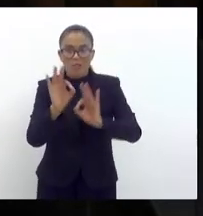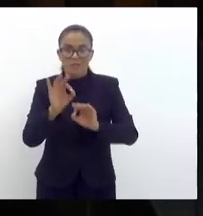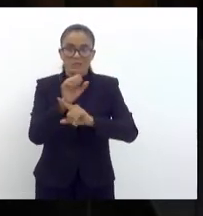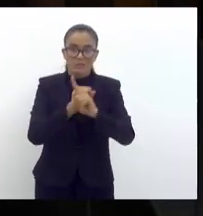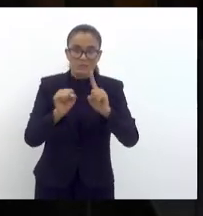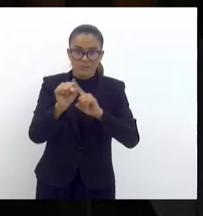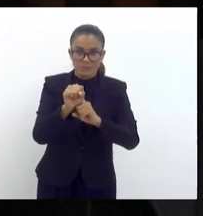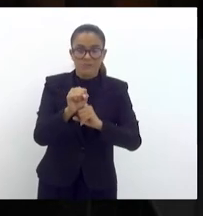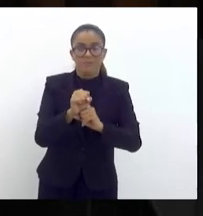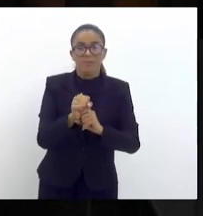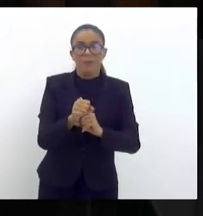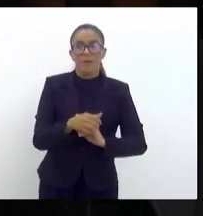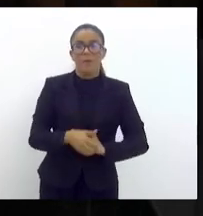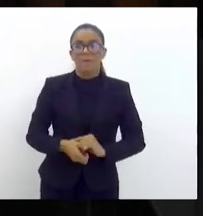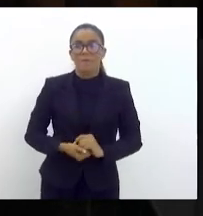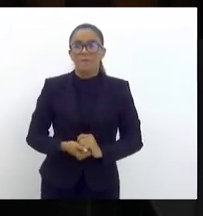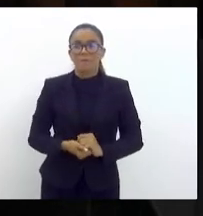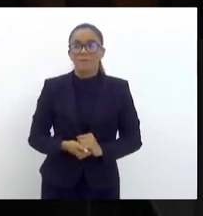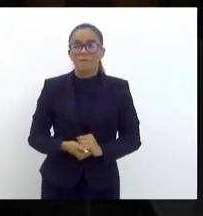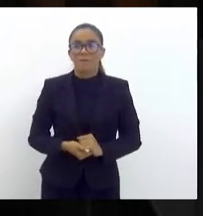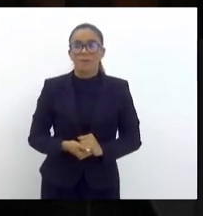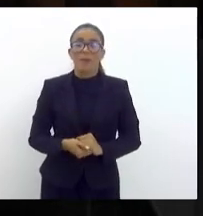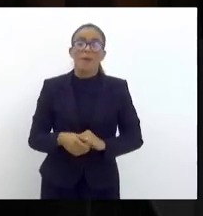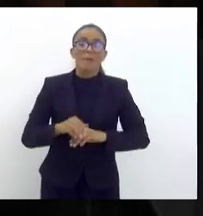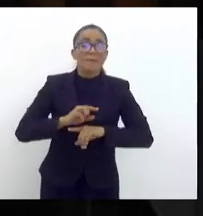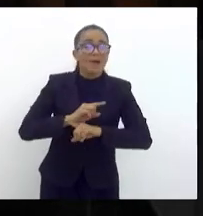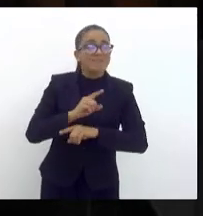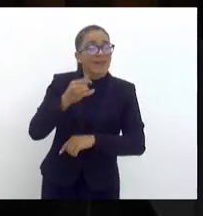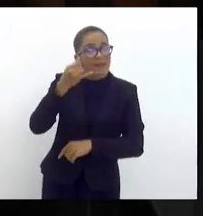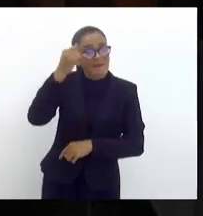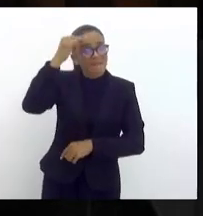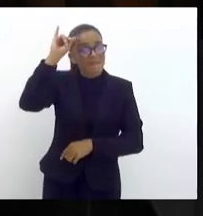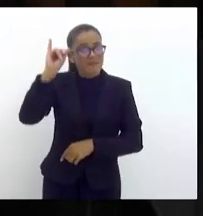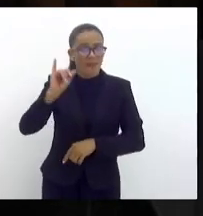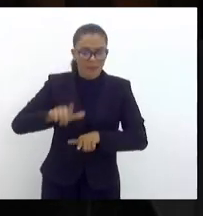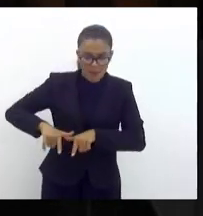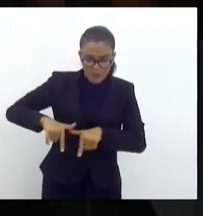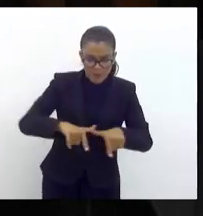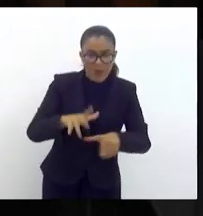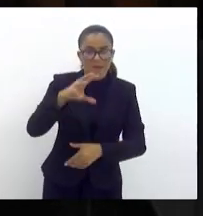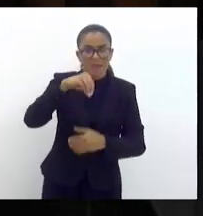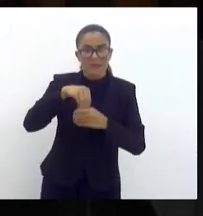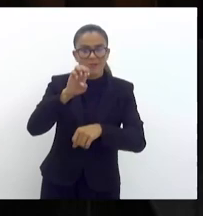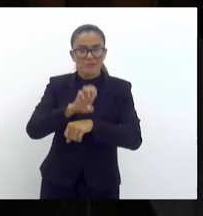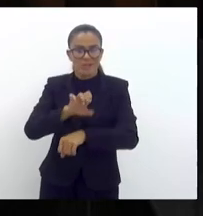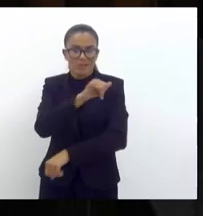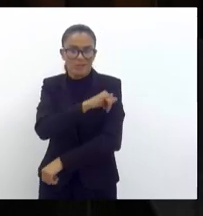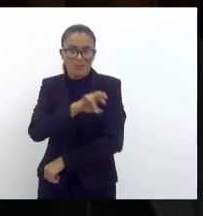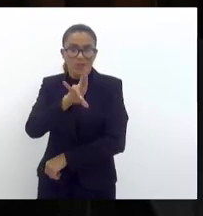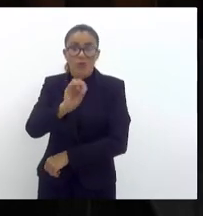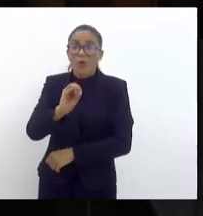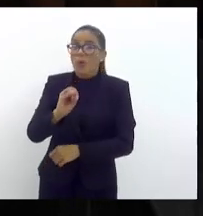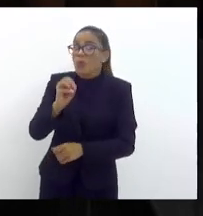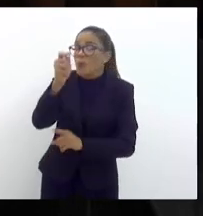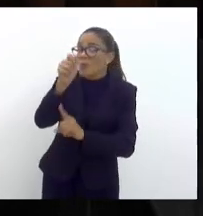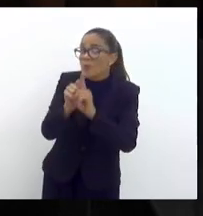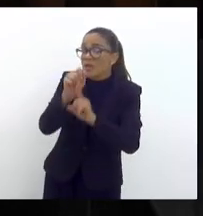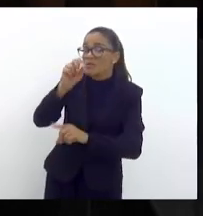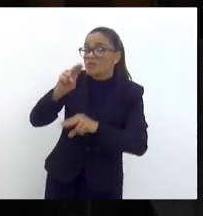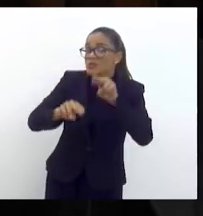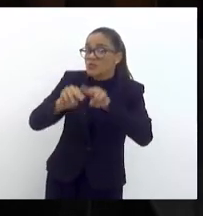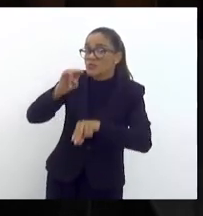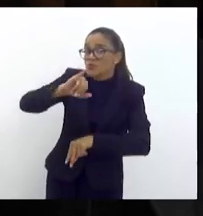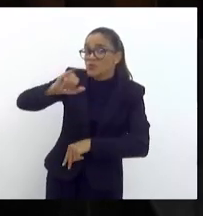não mais atuassem no Estado de Rio de Janeiro a partir de junho de